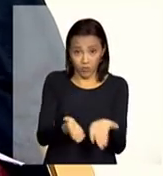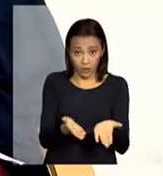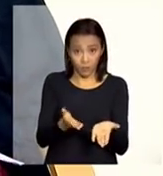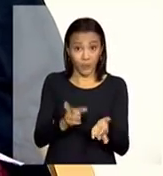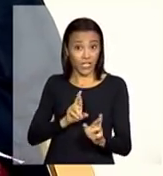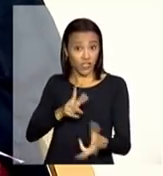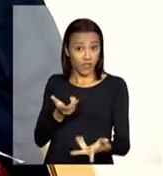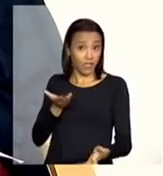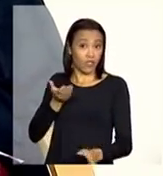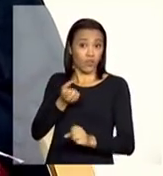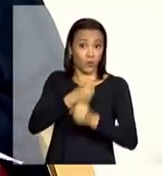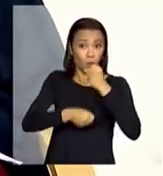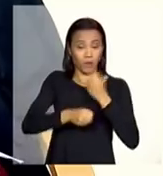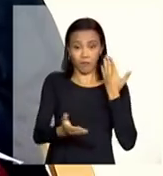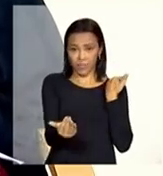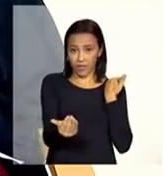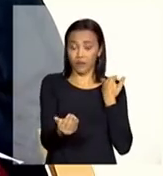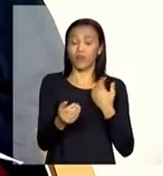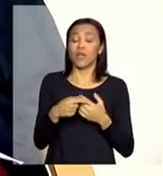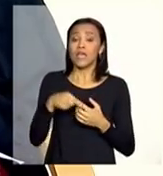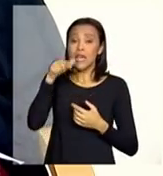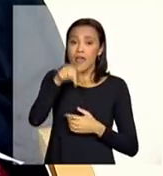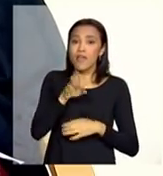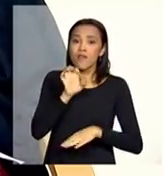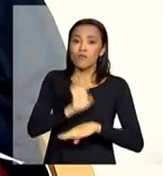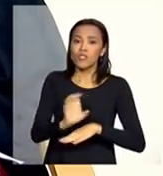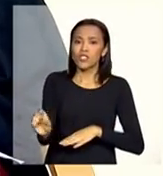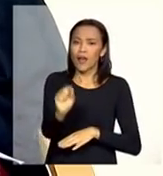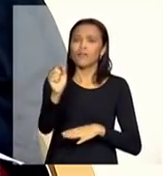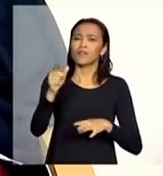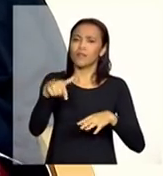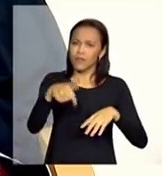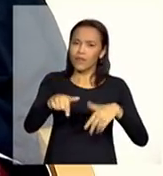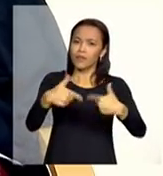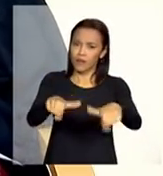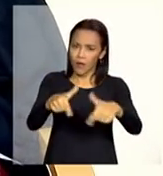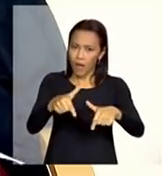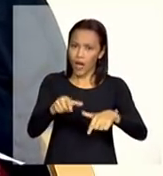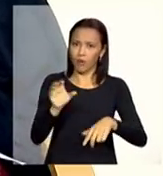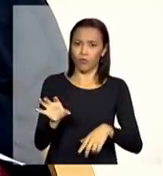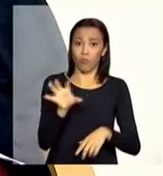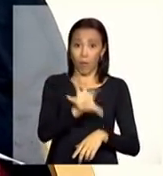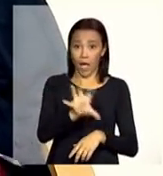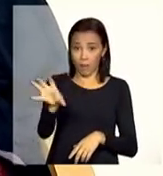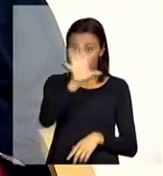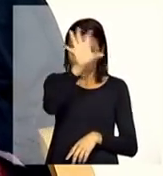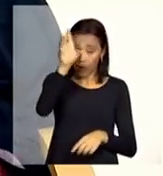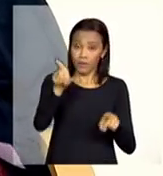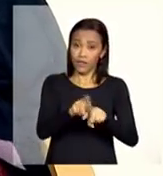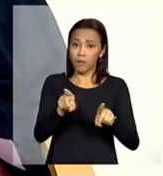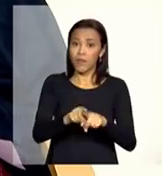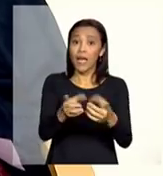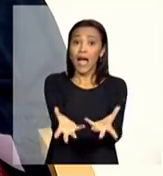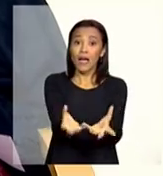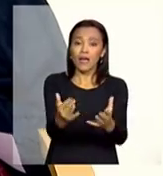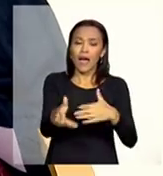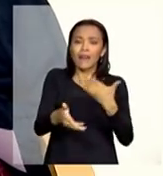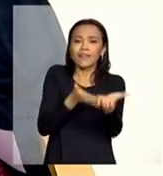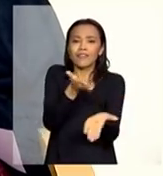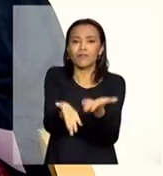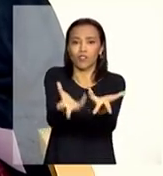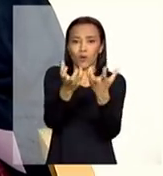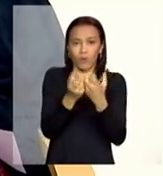que esse ano os estados também que realizam serviços regionais serviços de acolhimento para pessoas com deficiência também